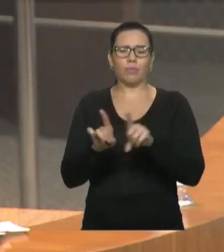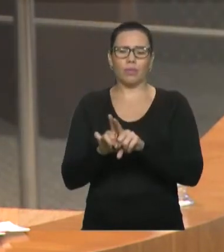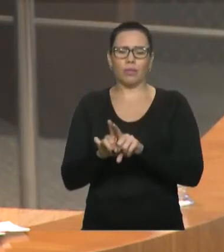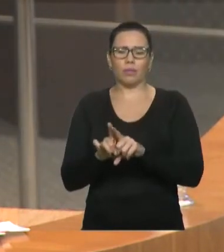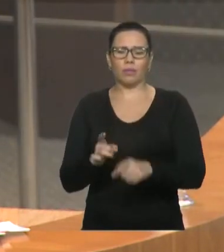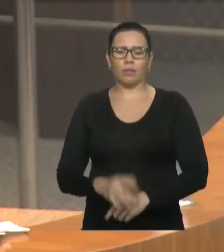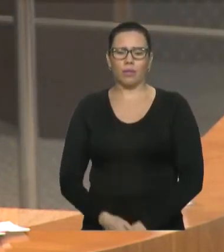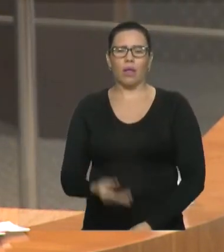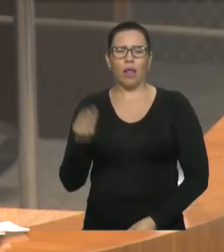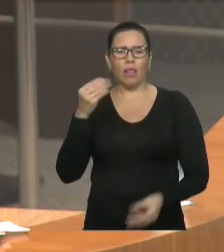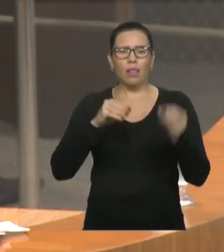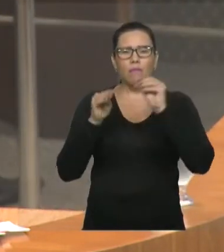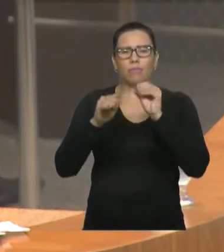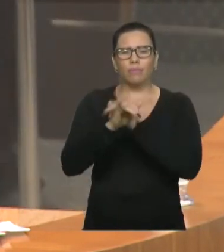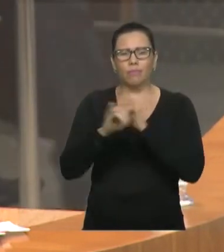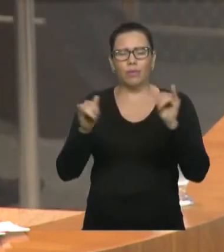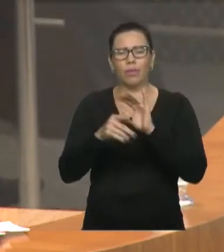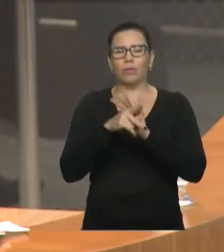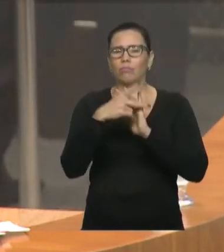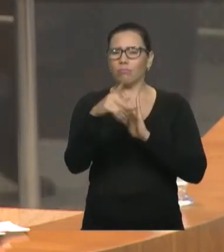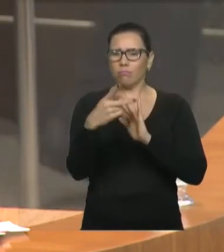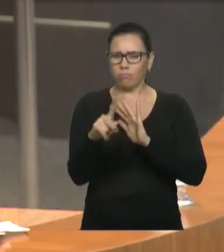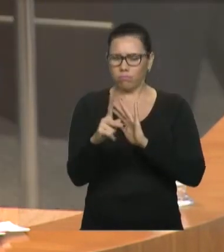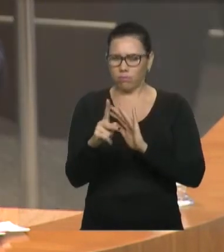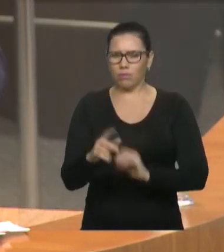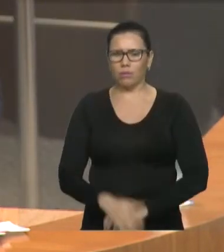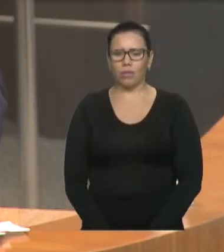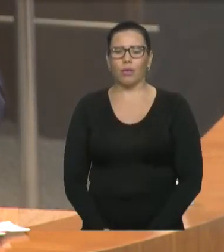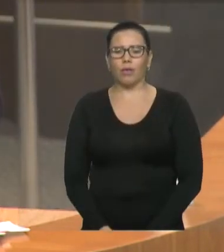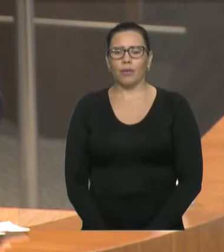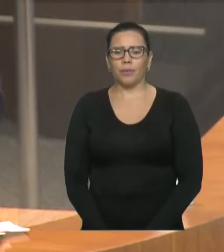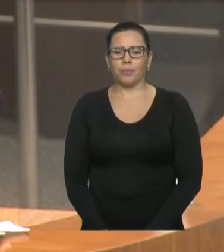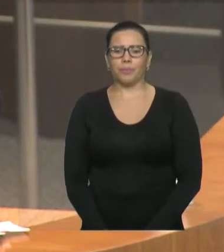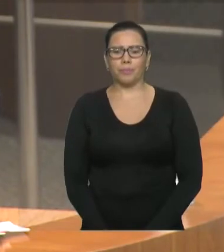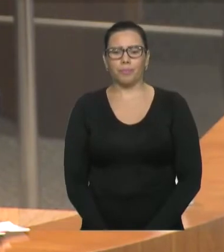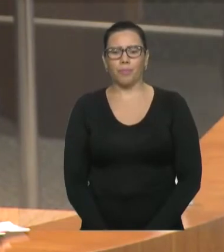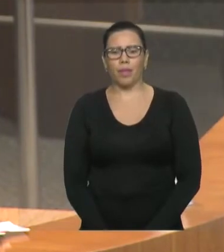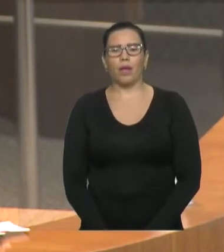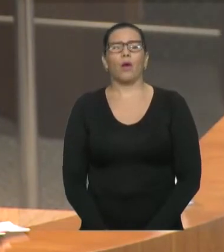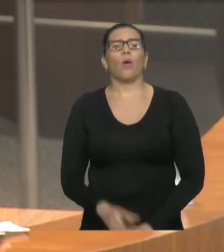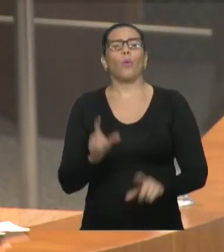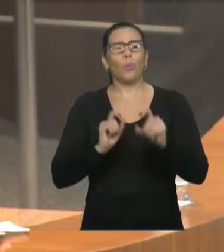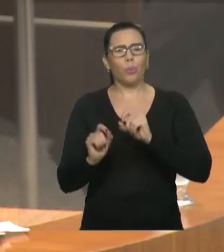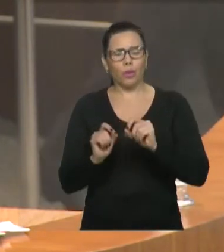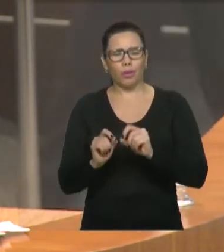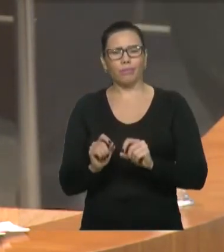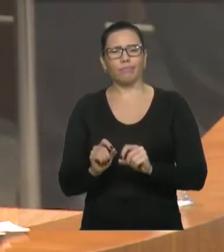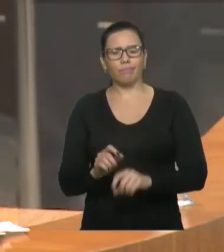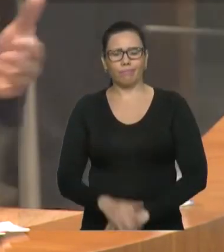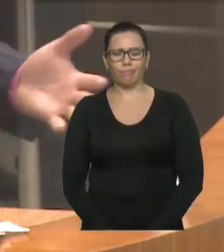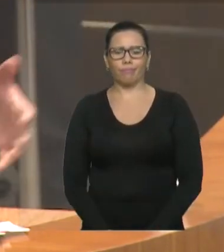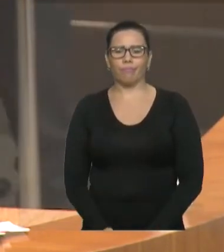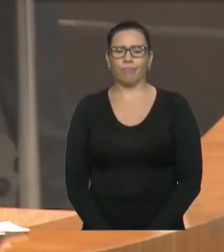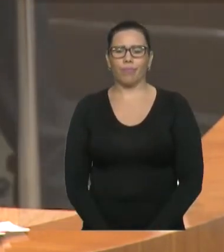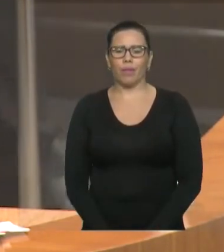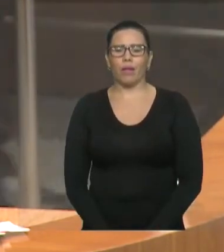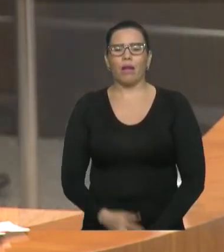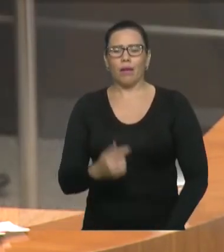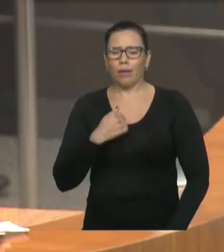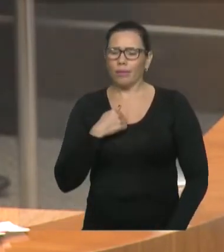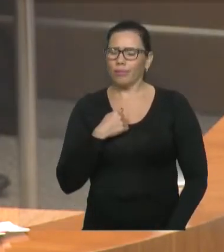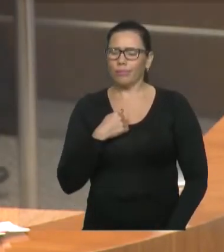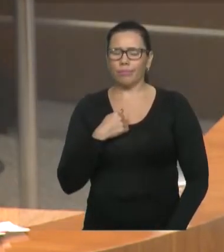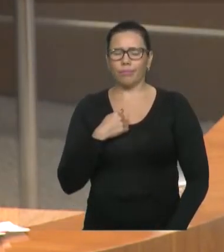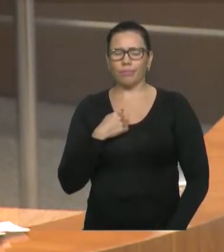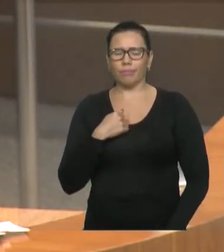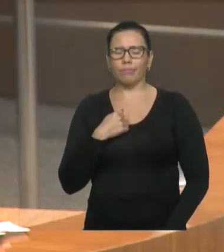os nossos produtos. Eu fico muito feliz e honrado de ter participado deste momento, da entrega dessa farinha, para que